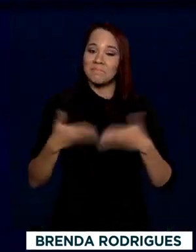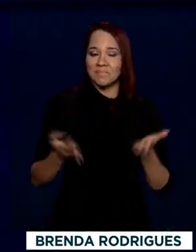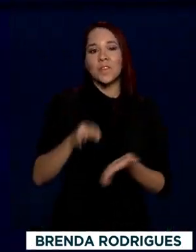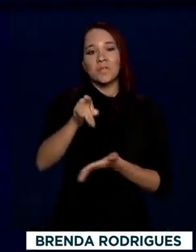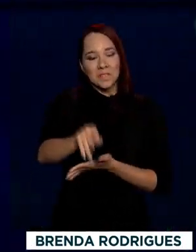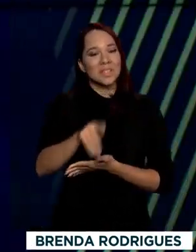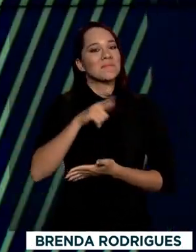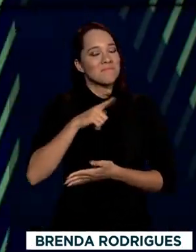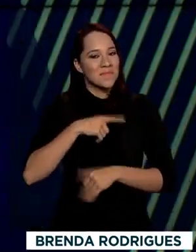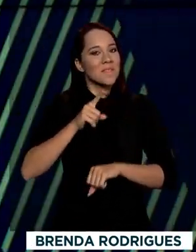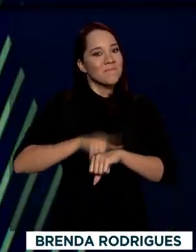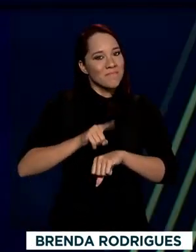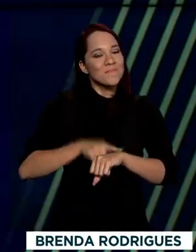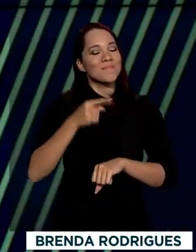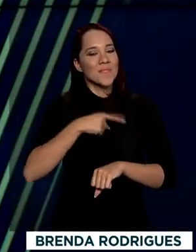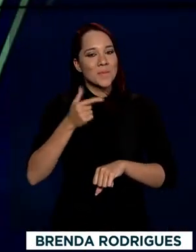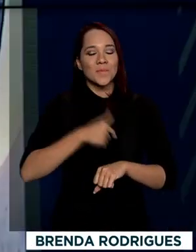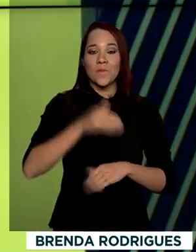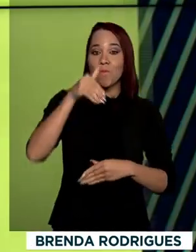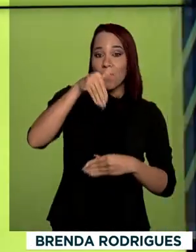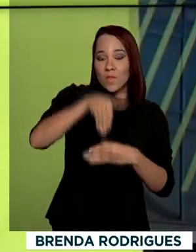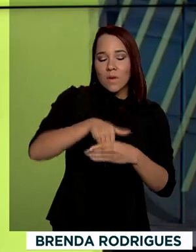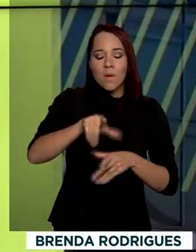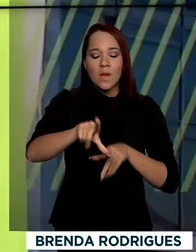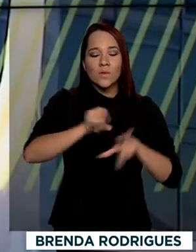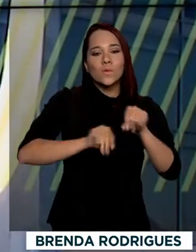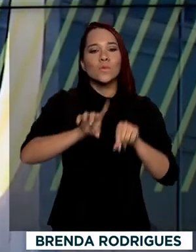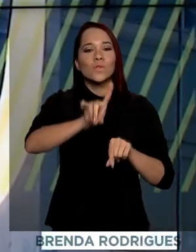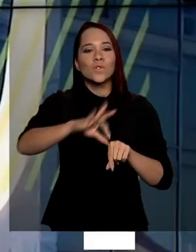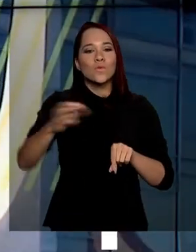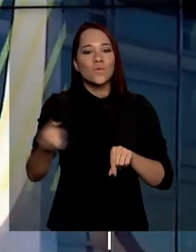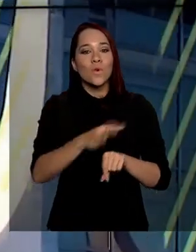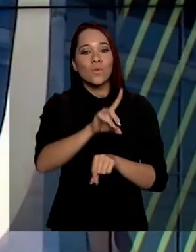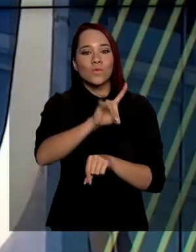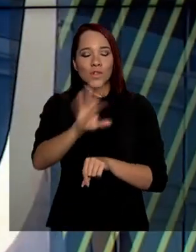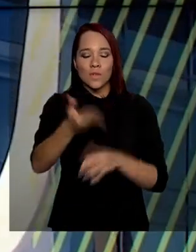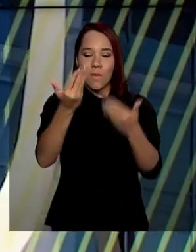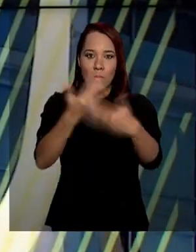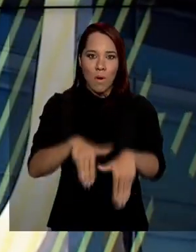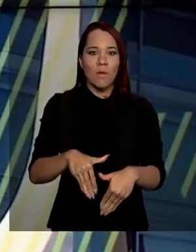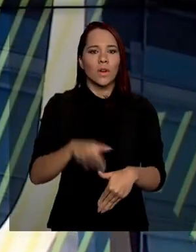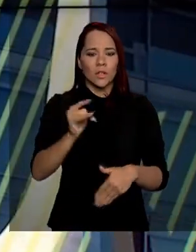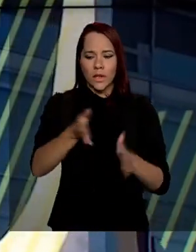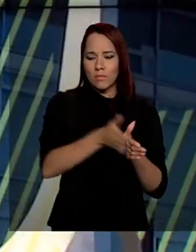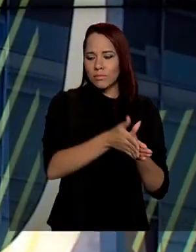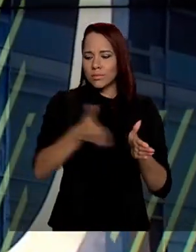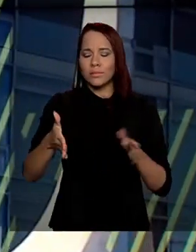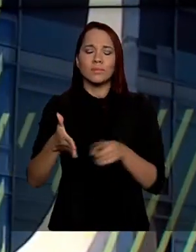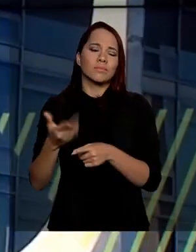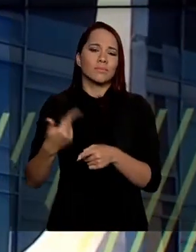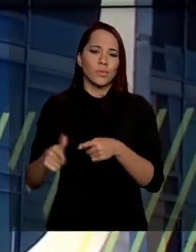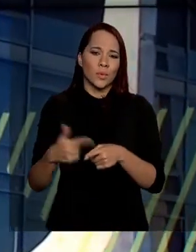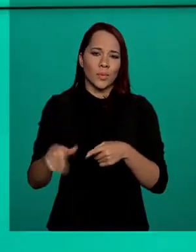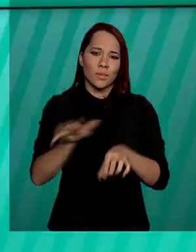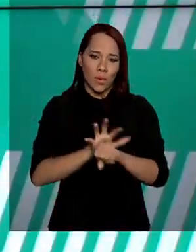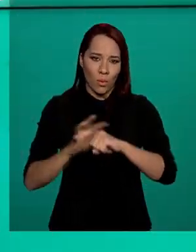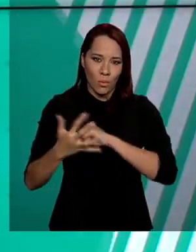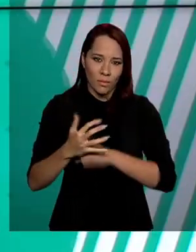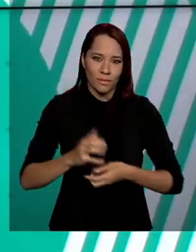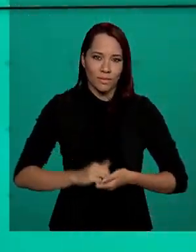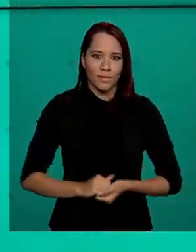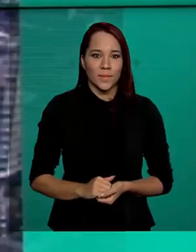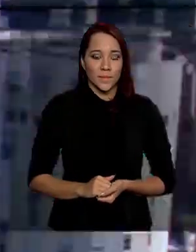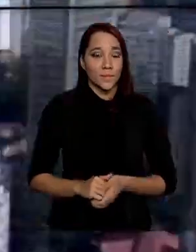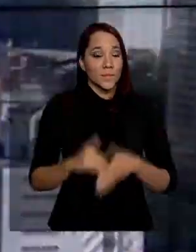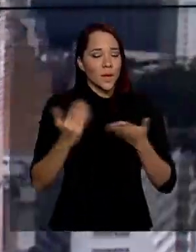você ainda pode participar da votação para a escolha da nova data do exame, adiado devido à pandemia de Covid-19.